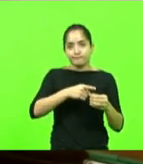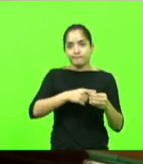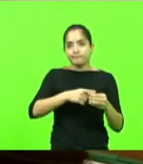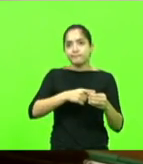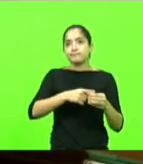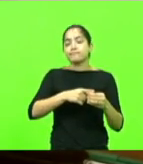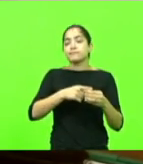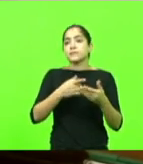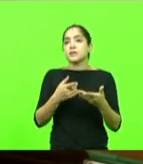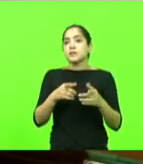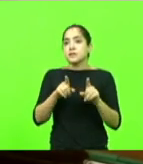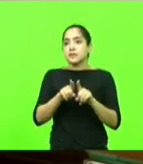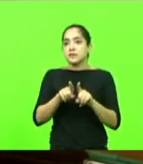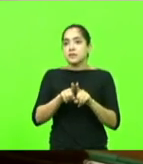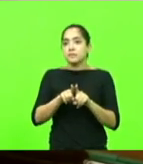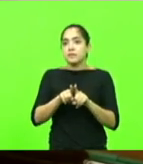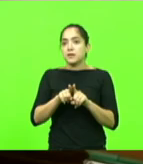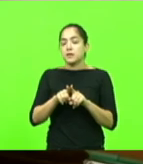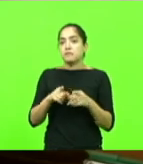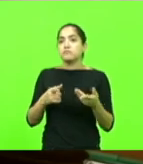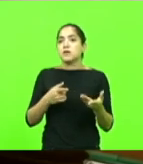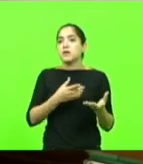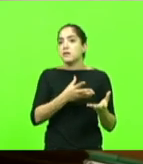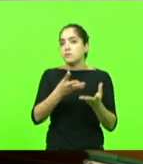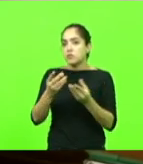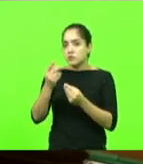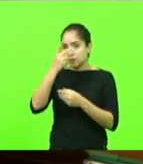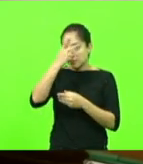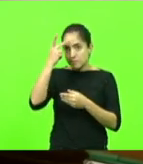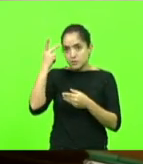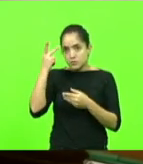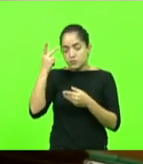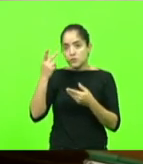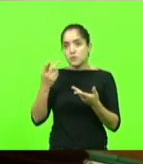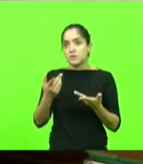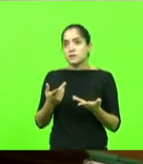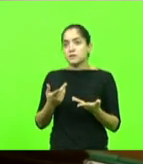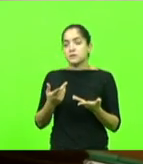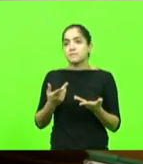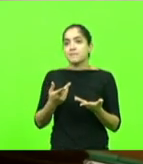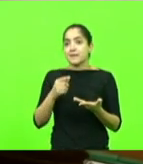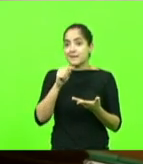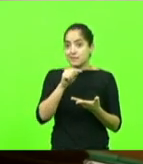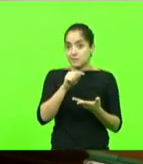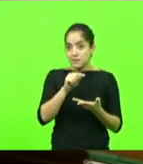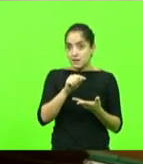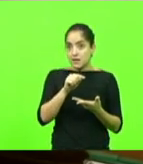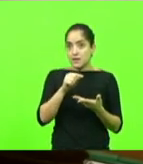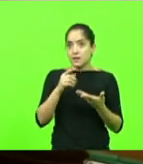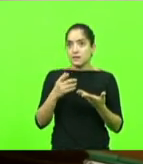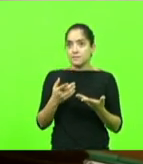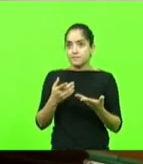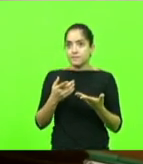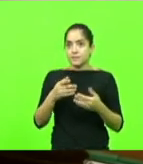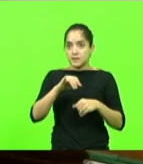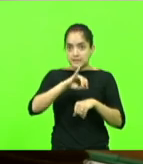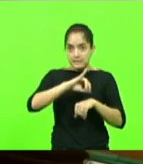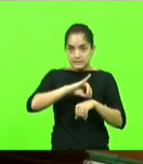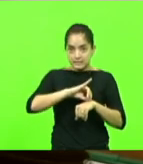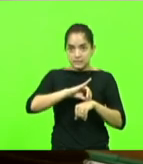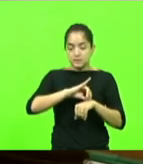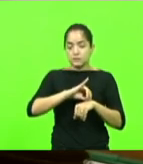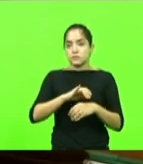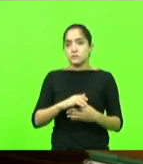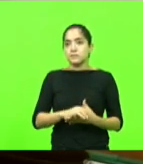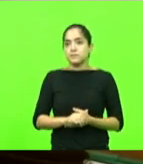e de tantas pessoas envolvidas lá desse centro universitário.